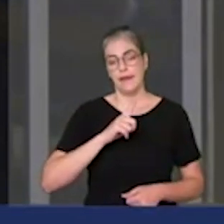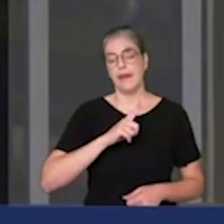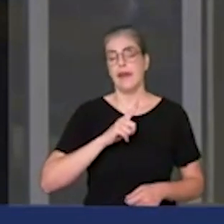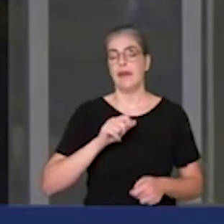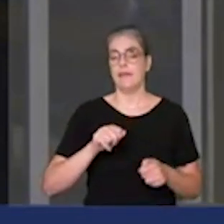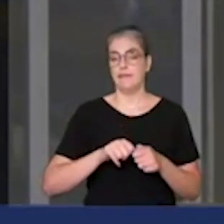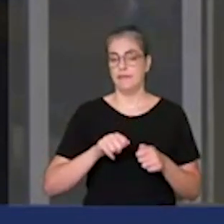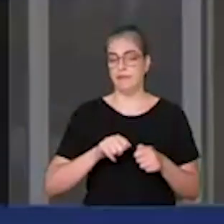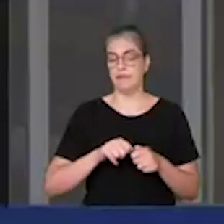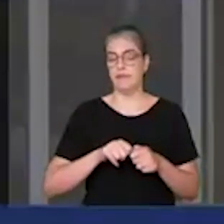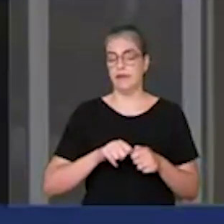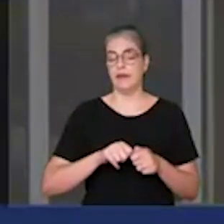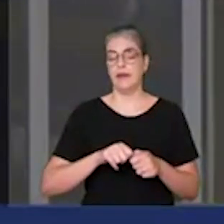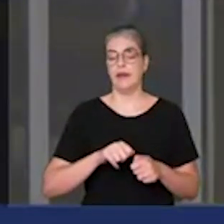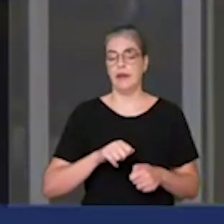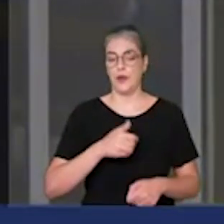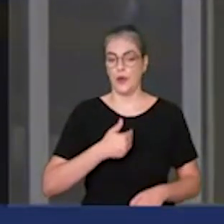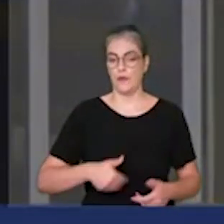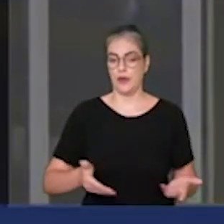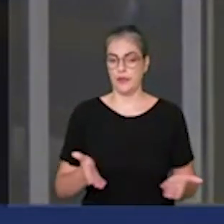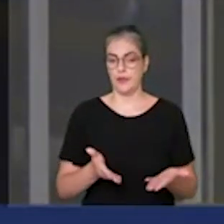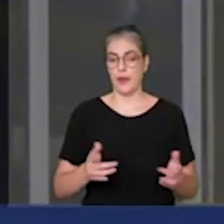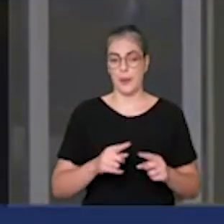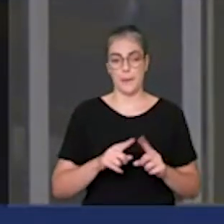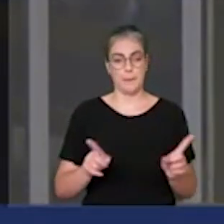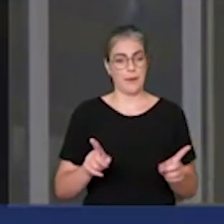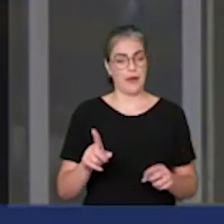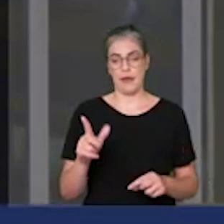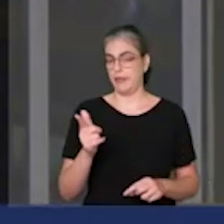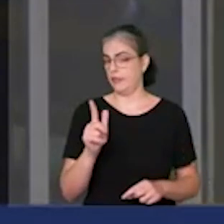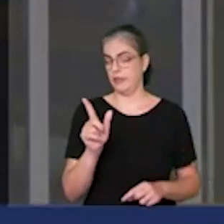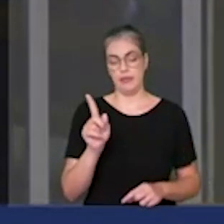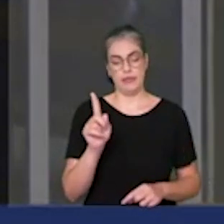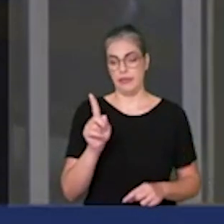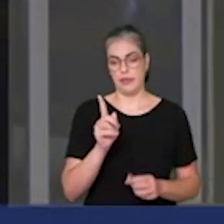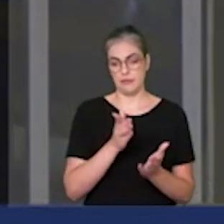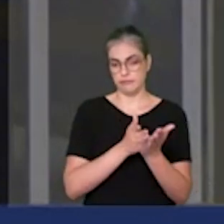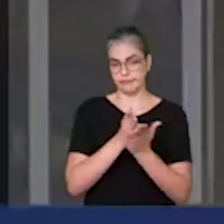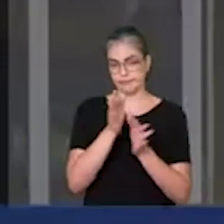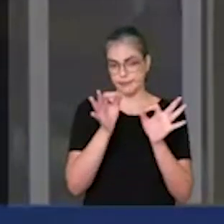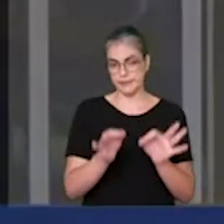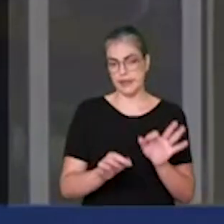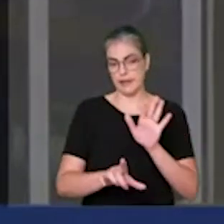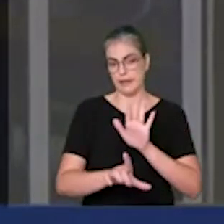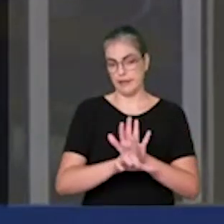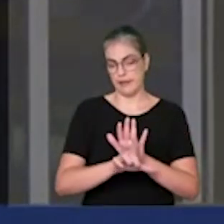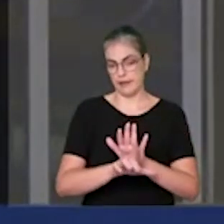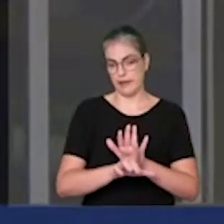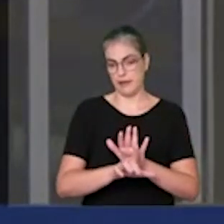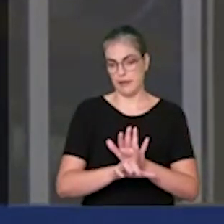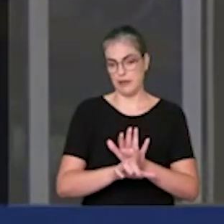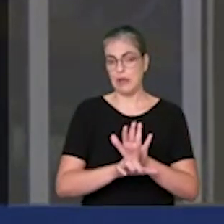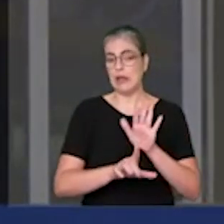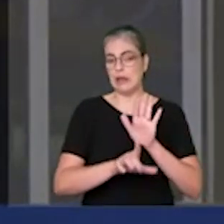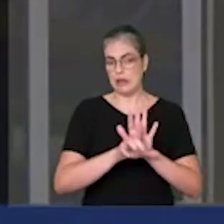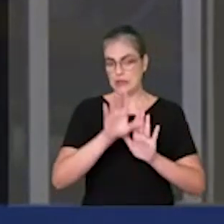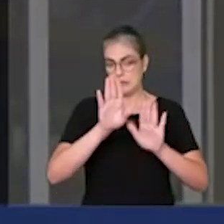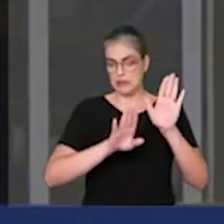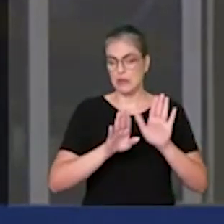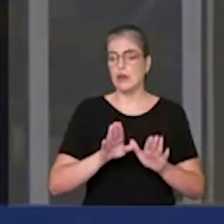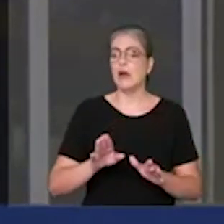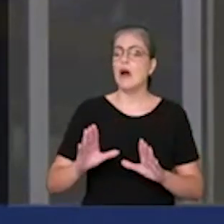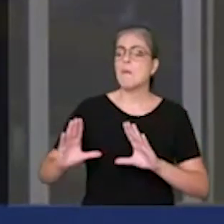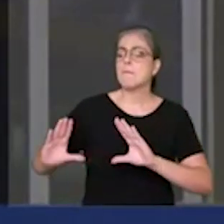margem da lei, inclusive das leis de licitações e os móveis de luxo que estão comprando para o Palácio da Alvorada,